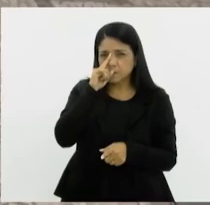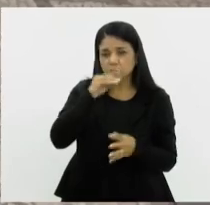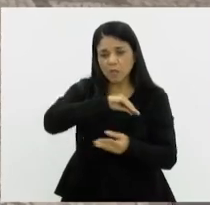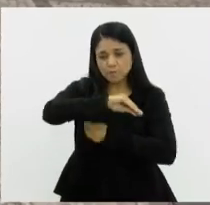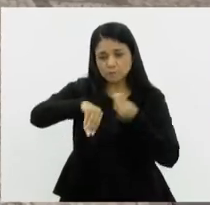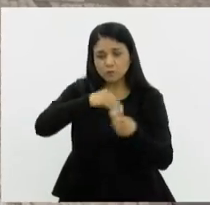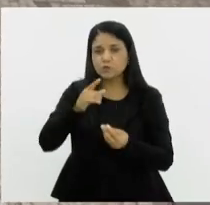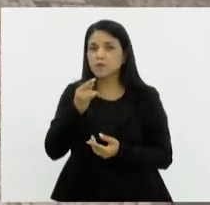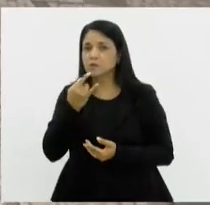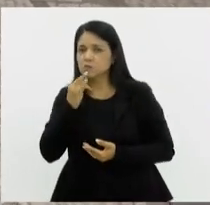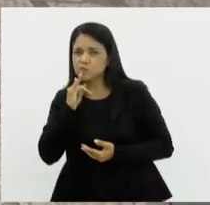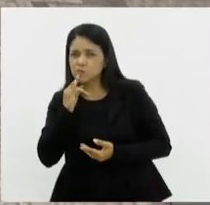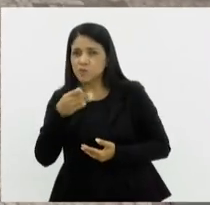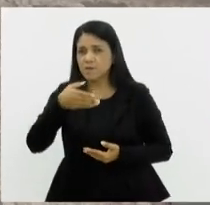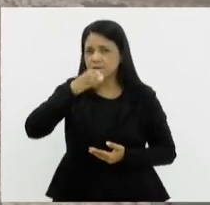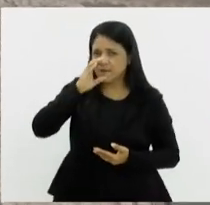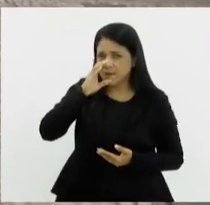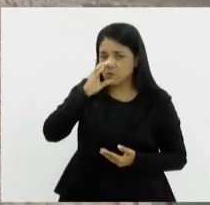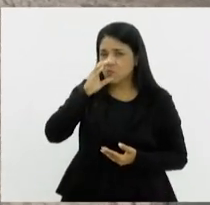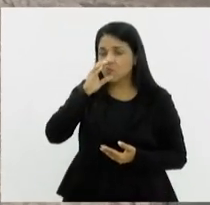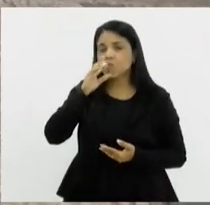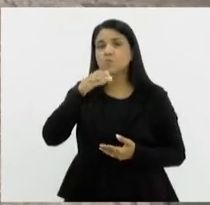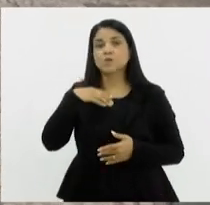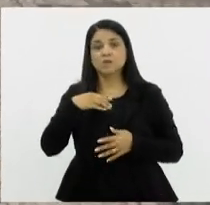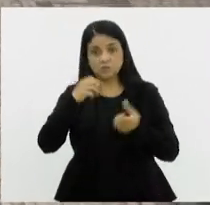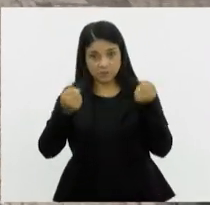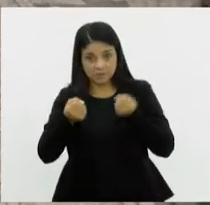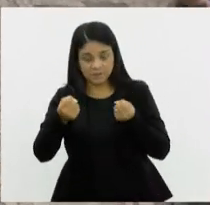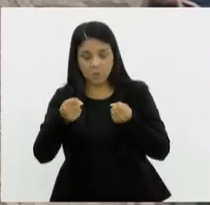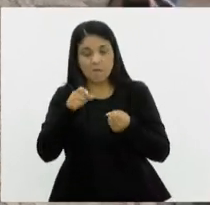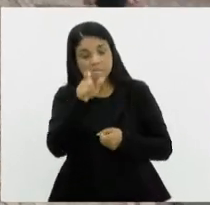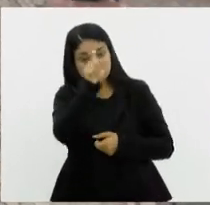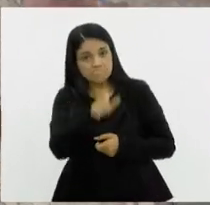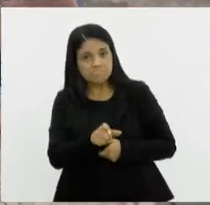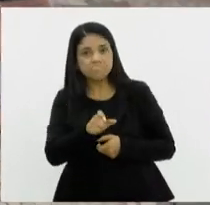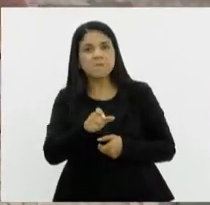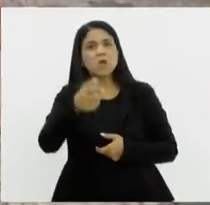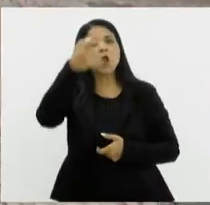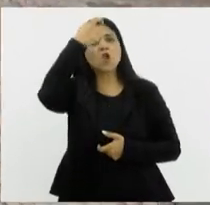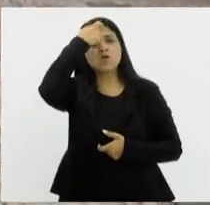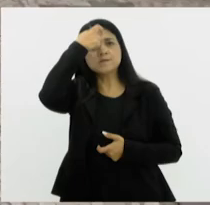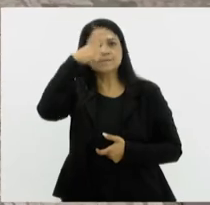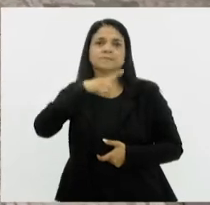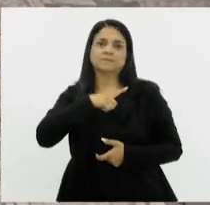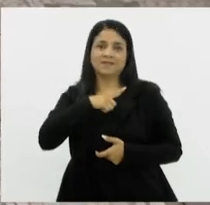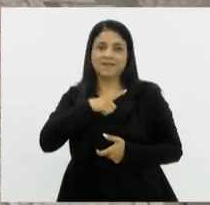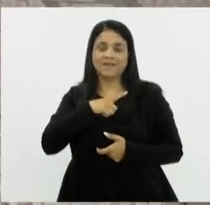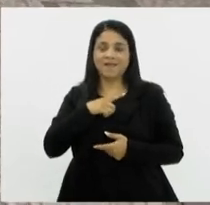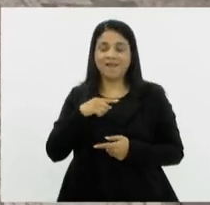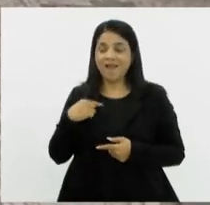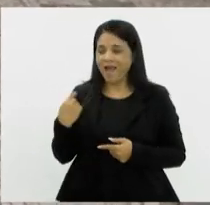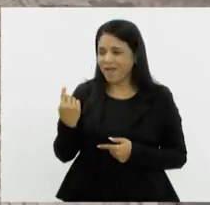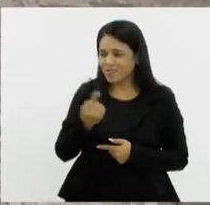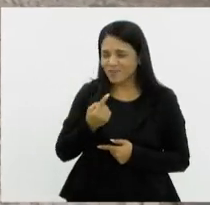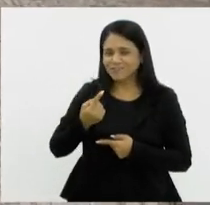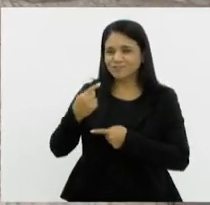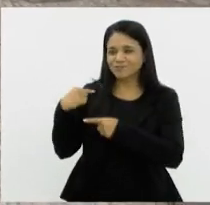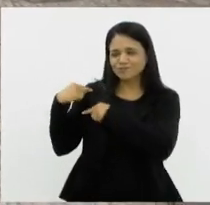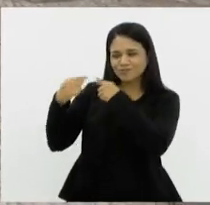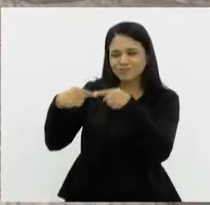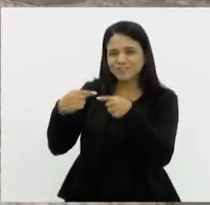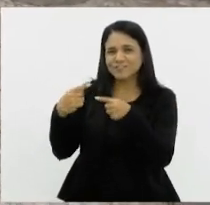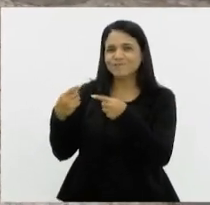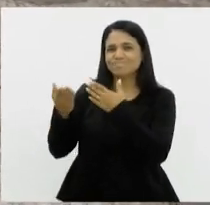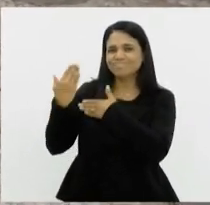do álcool e direção, eles já se tornam um motorista mais consciente. A nossa geração foi diferente, a nossa geração a gente ouvia dizer que,